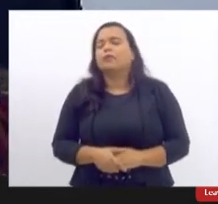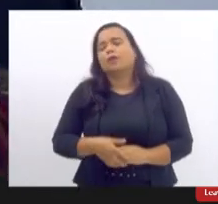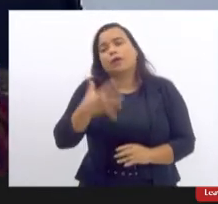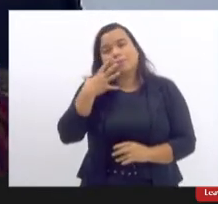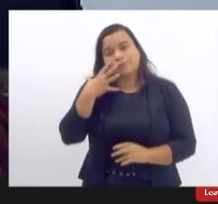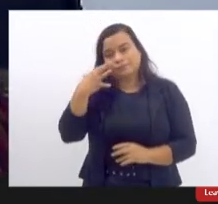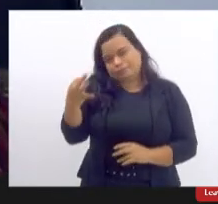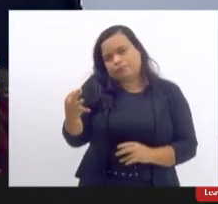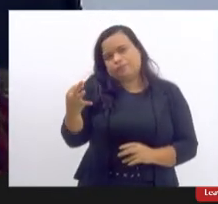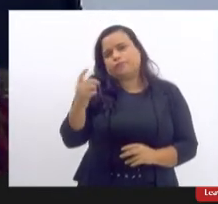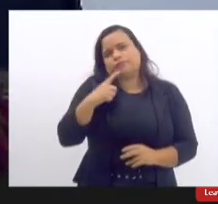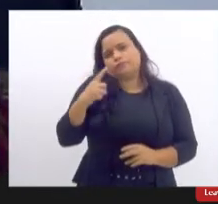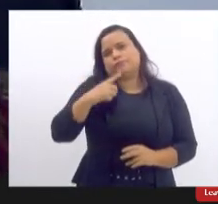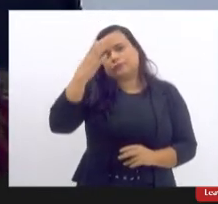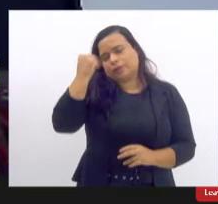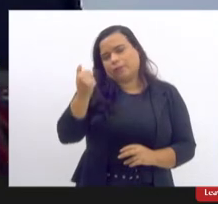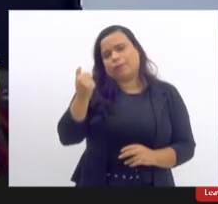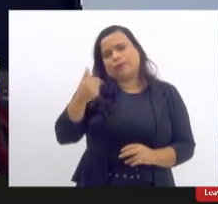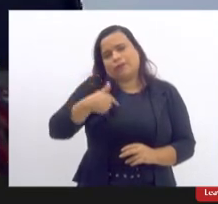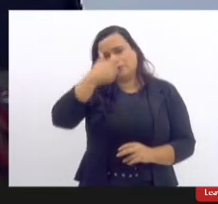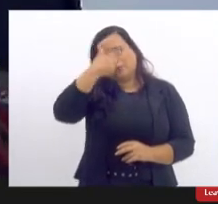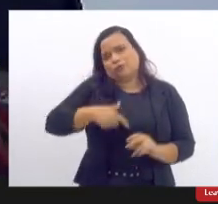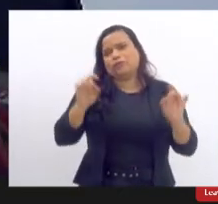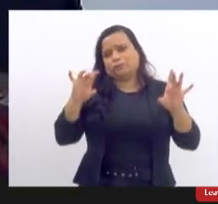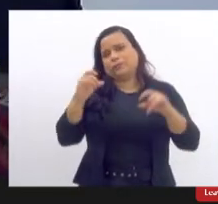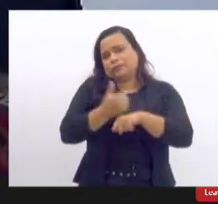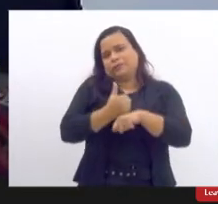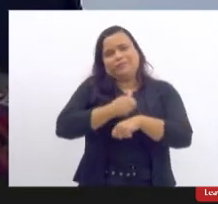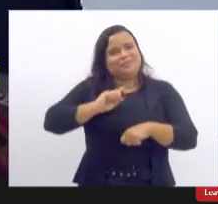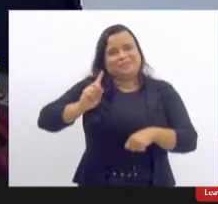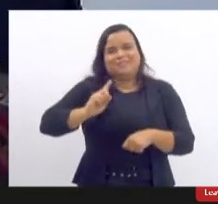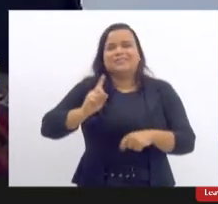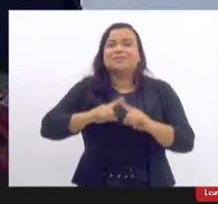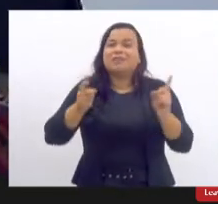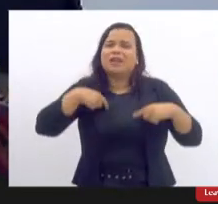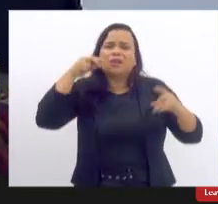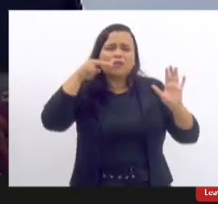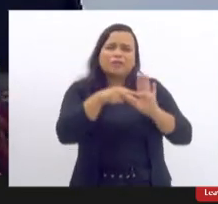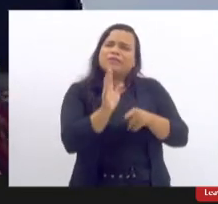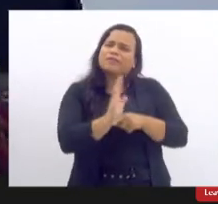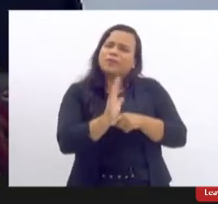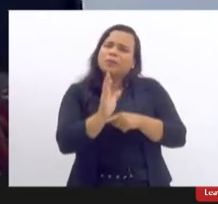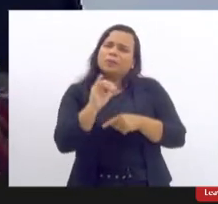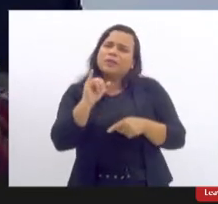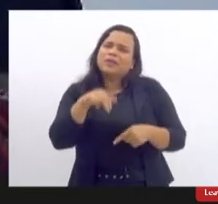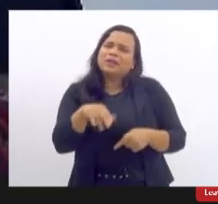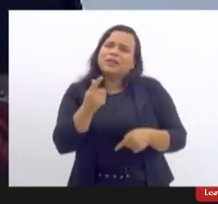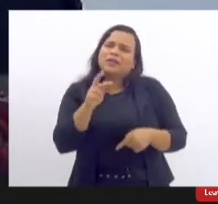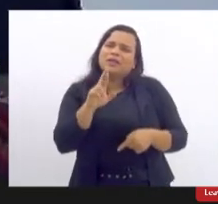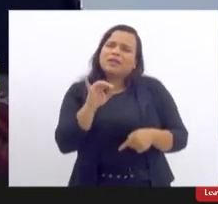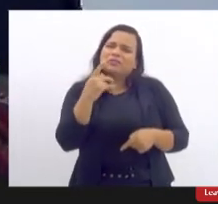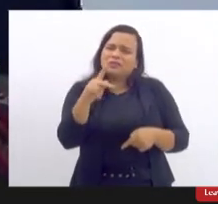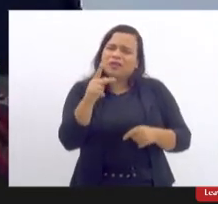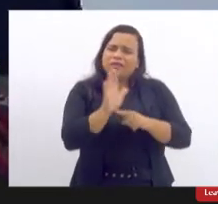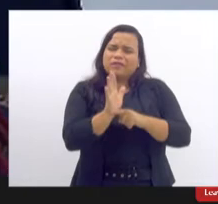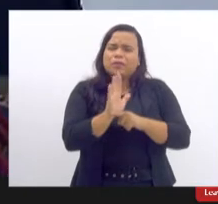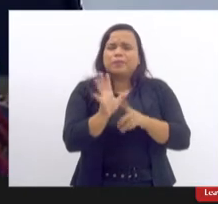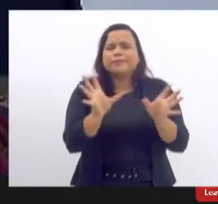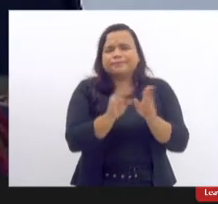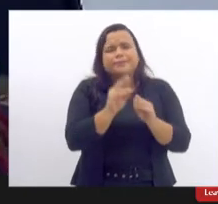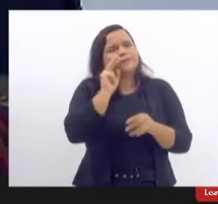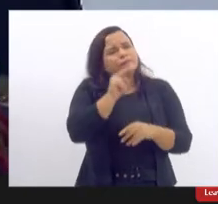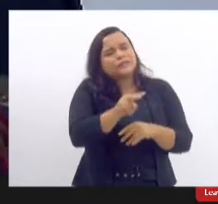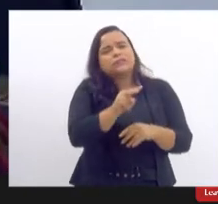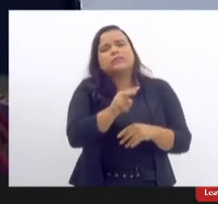entendo eu que não sou especialista disso mas se não me engano eu vi isso no filme da Ingrid que dentro das cirurgias plásticas